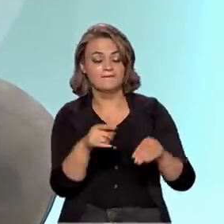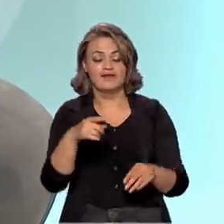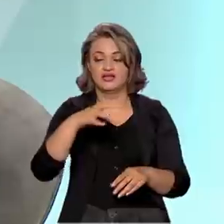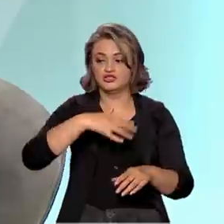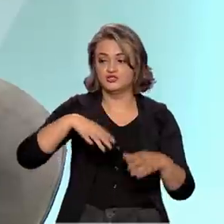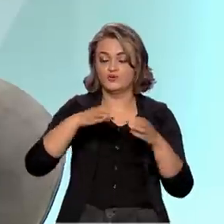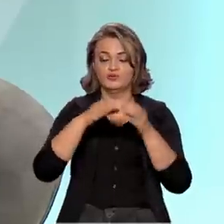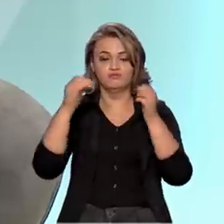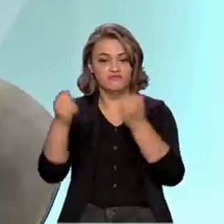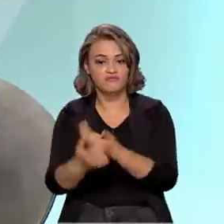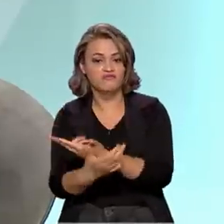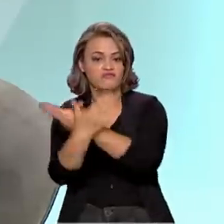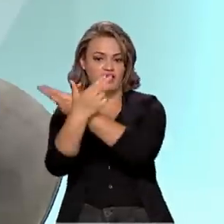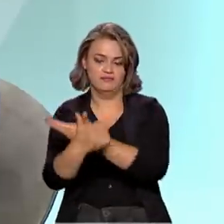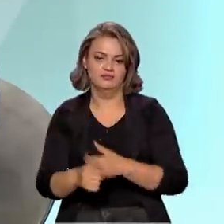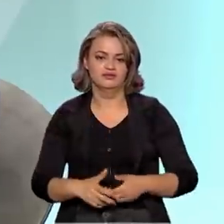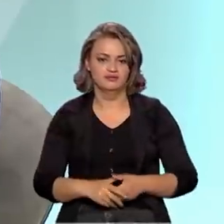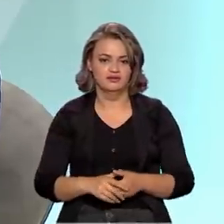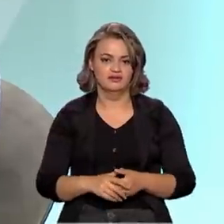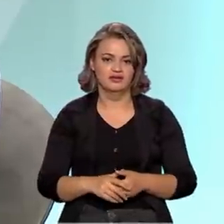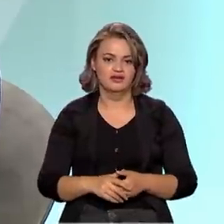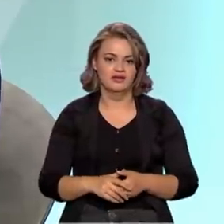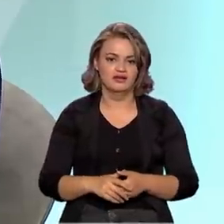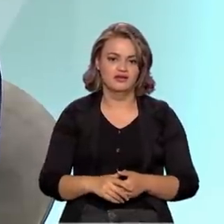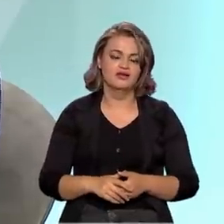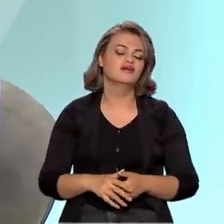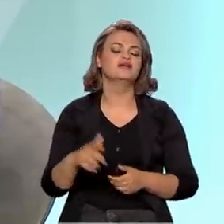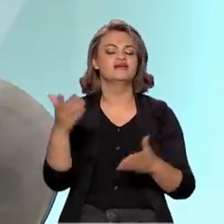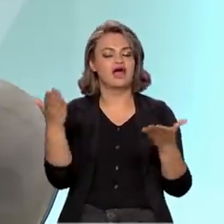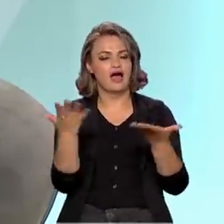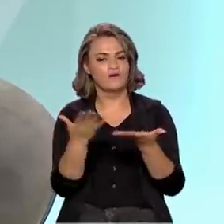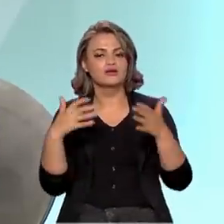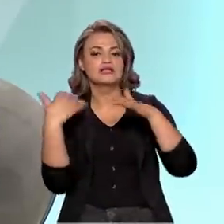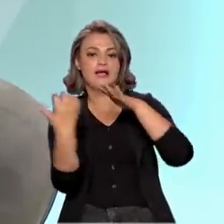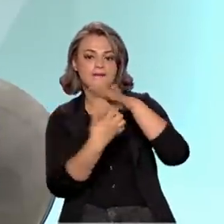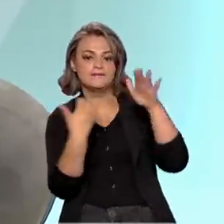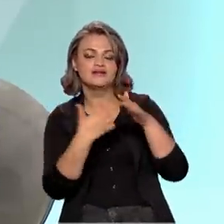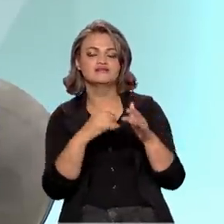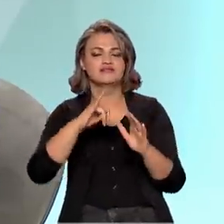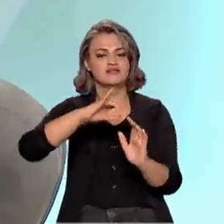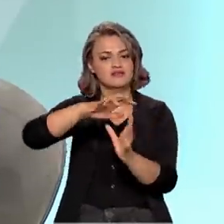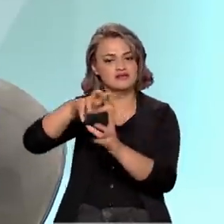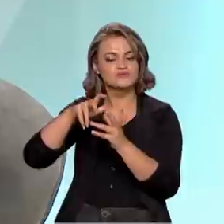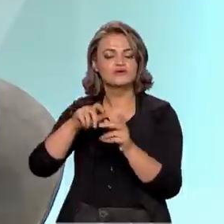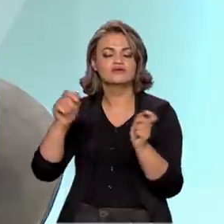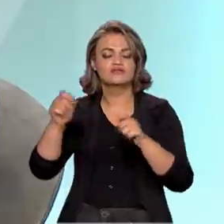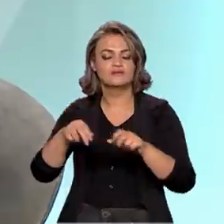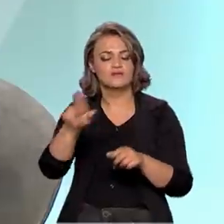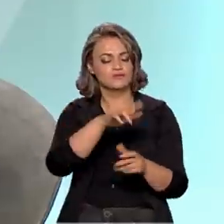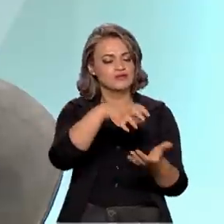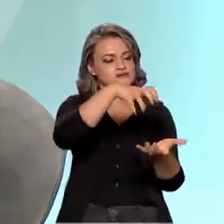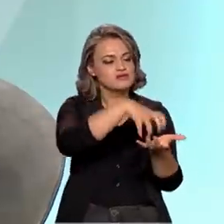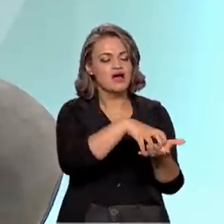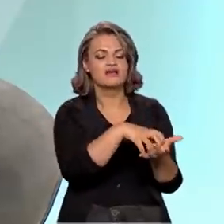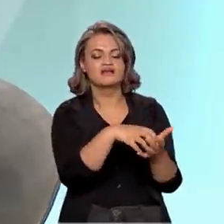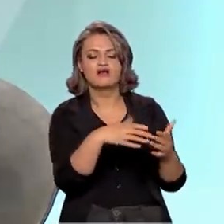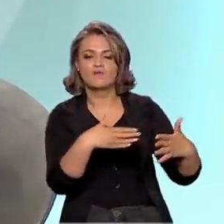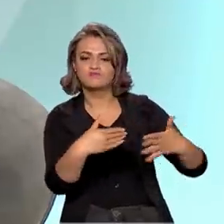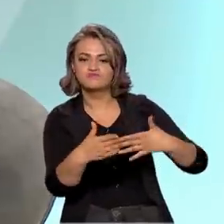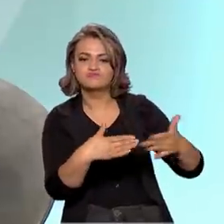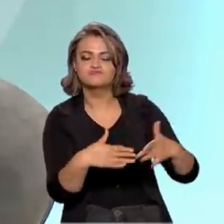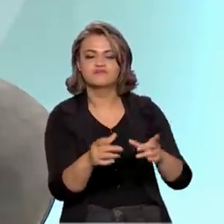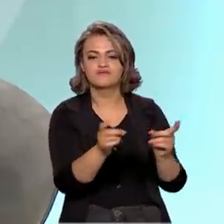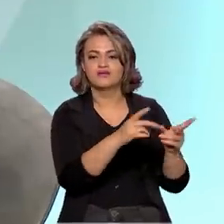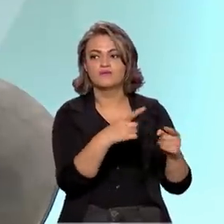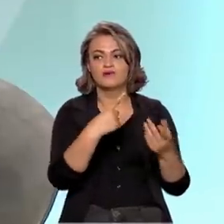Força Aérea Brasileira. E nós temos agora empresas internacionais podendo utilizar essa base de forma comercial, graças